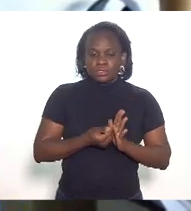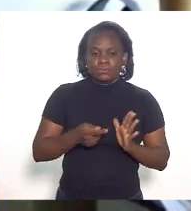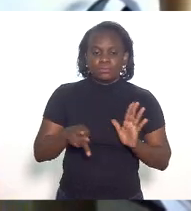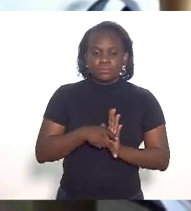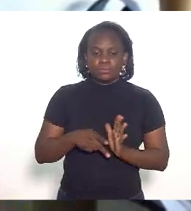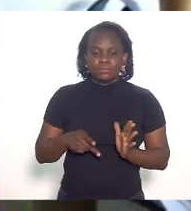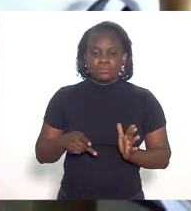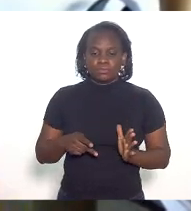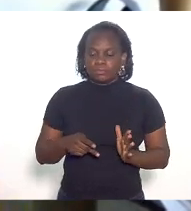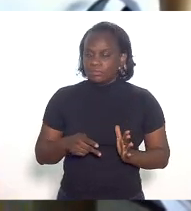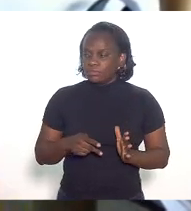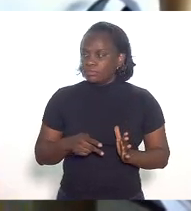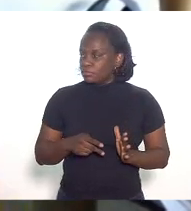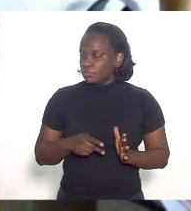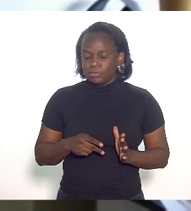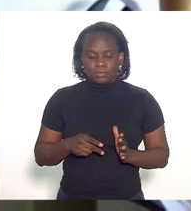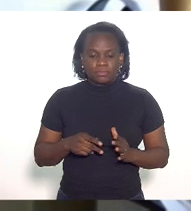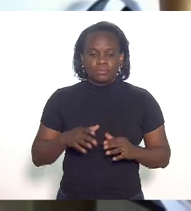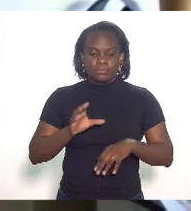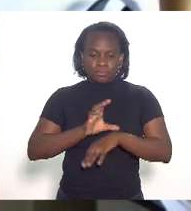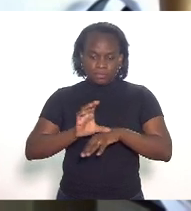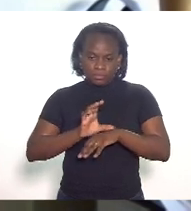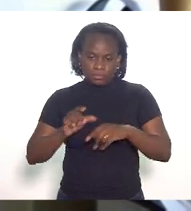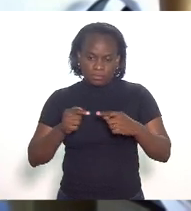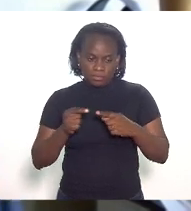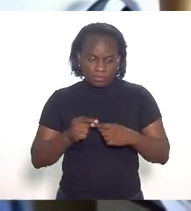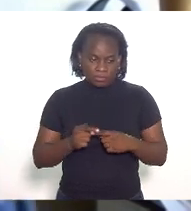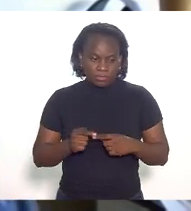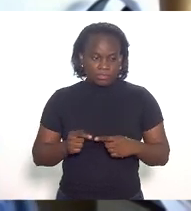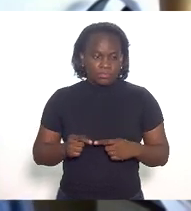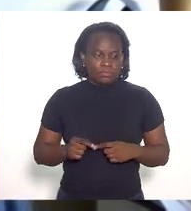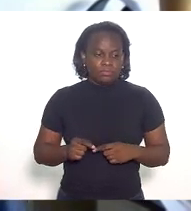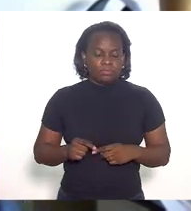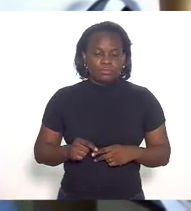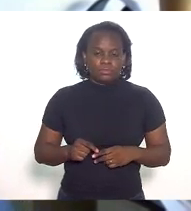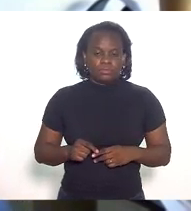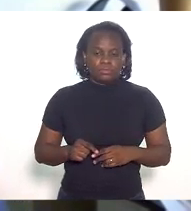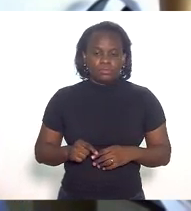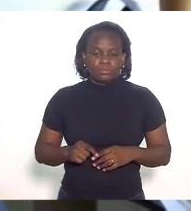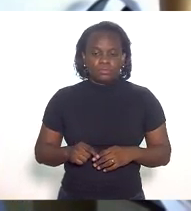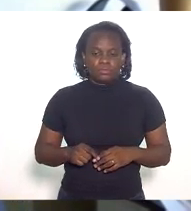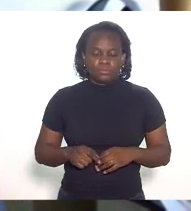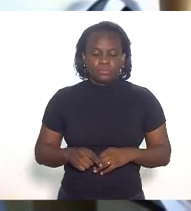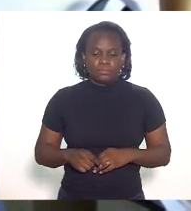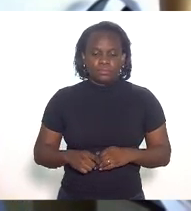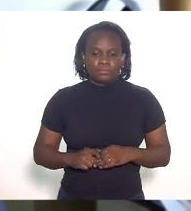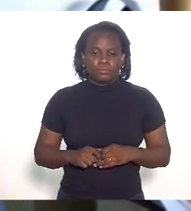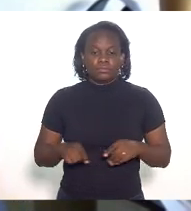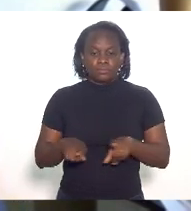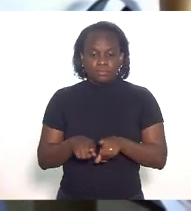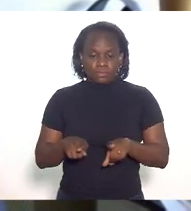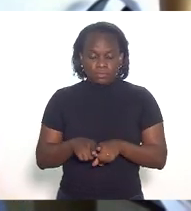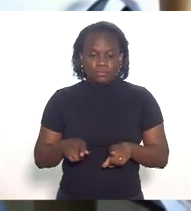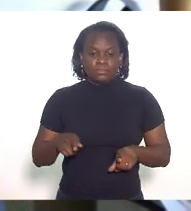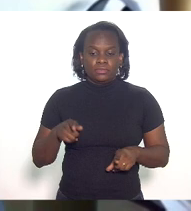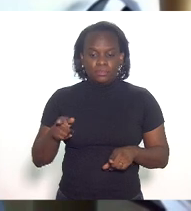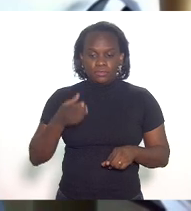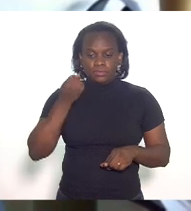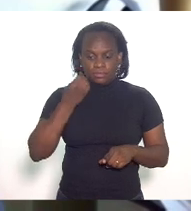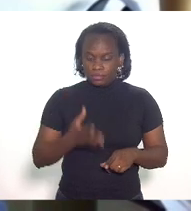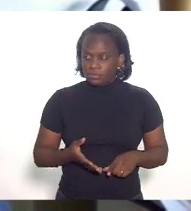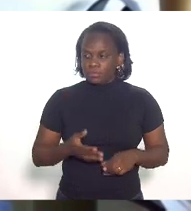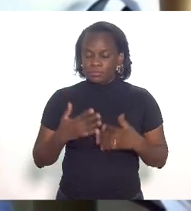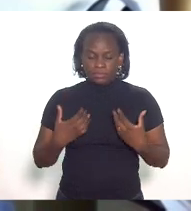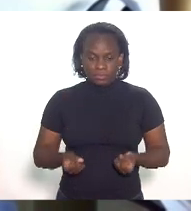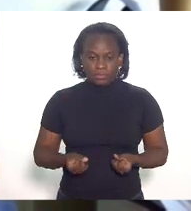pela constitucionalidade e no mérito favorável